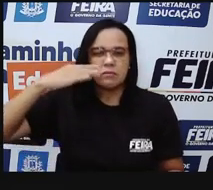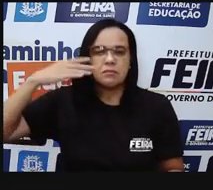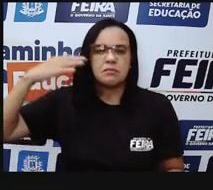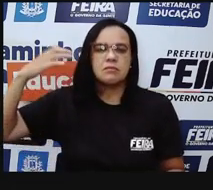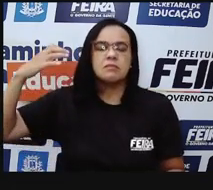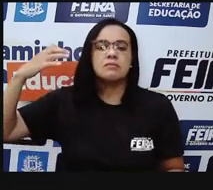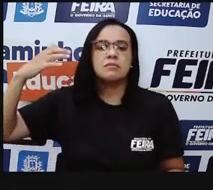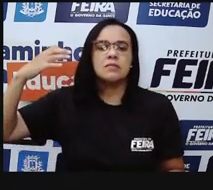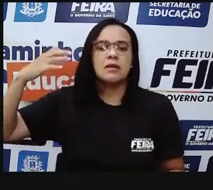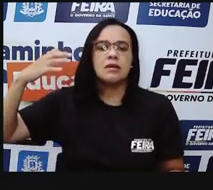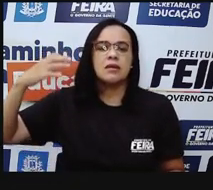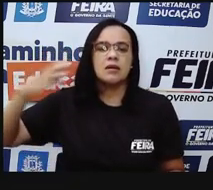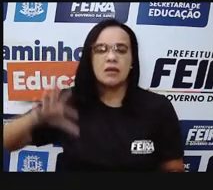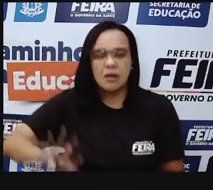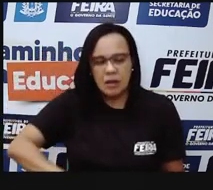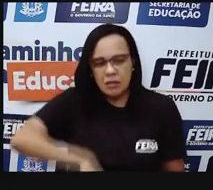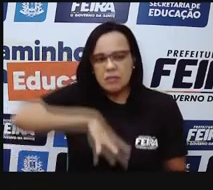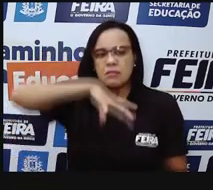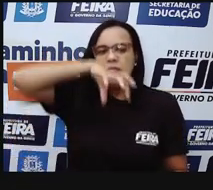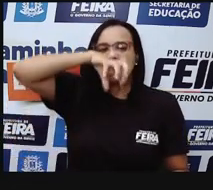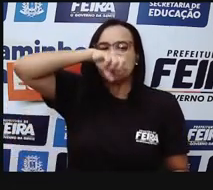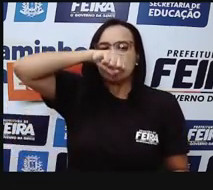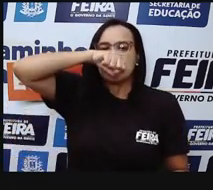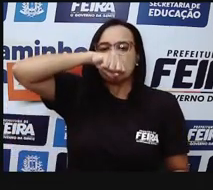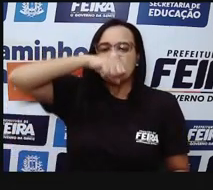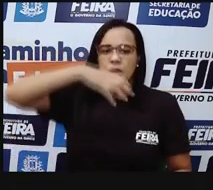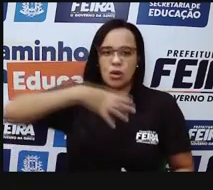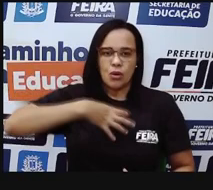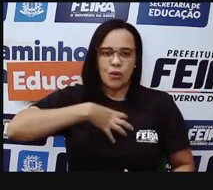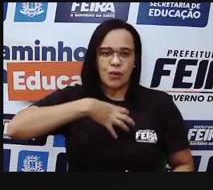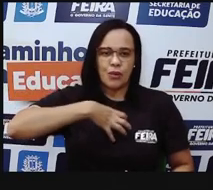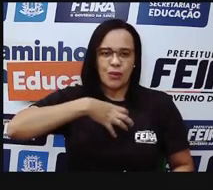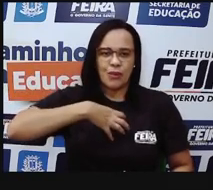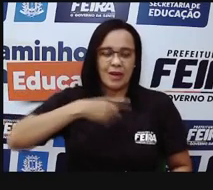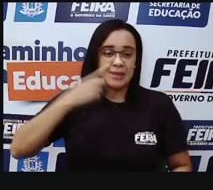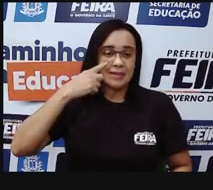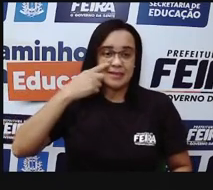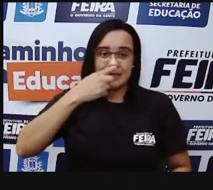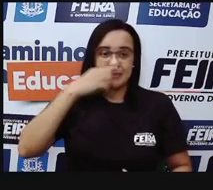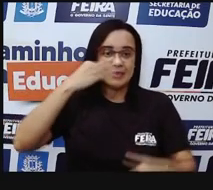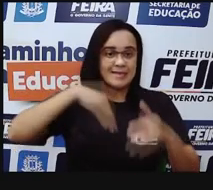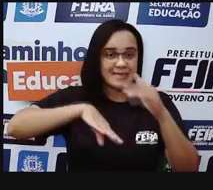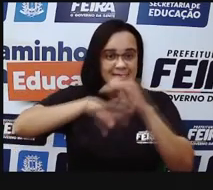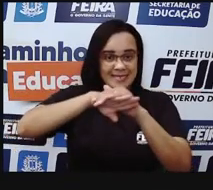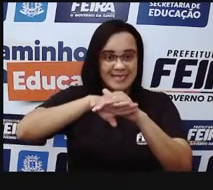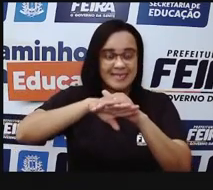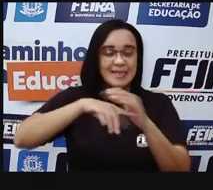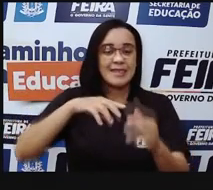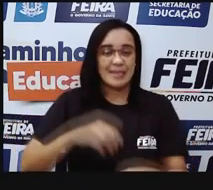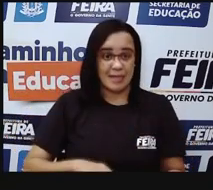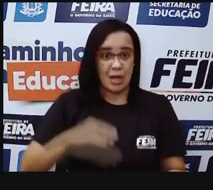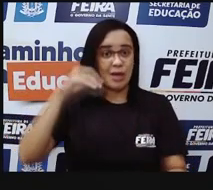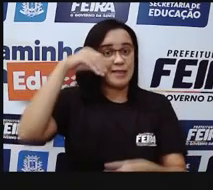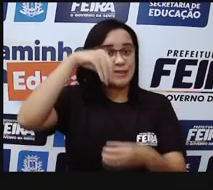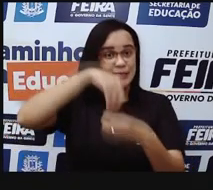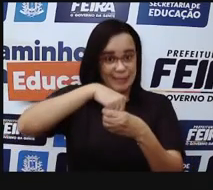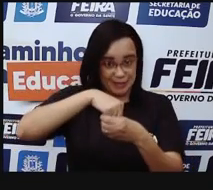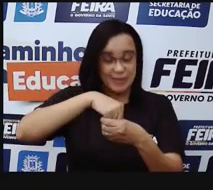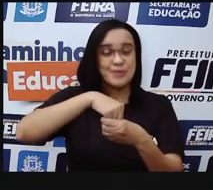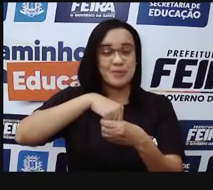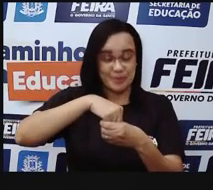se desprendem, por exemplo, da flor e penetram no nariz. E aí, então, as moléculas aderem às